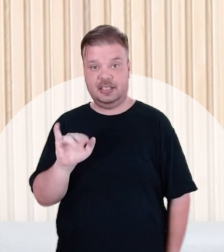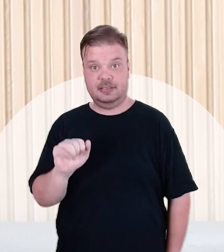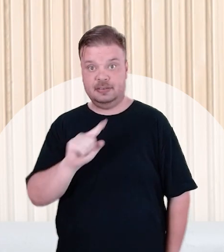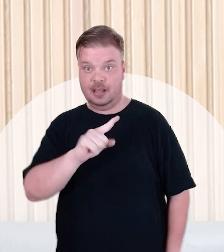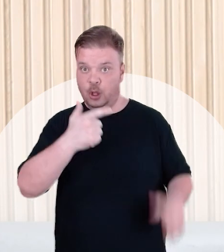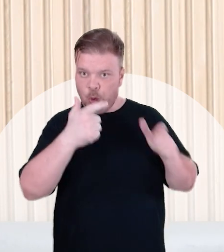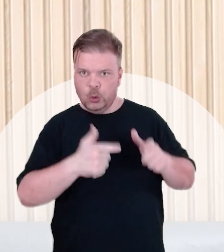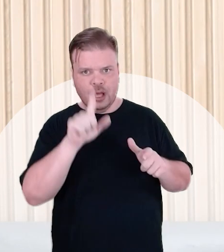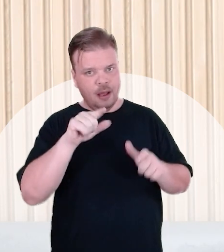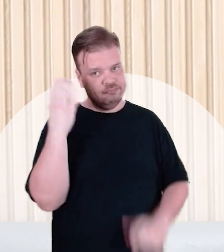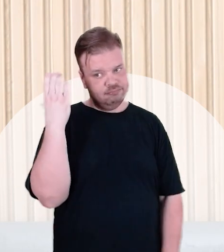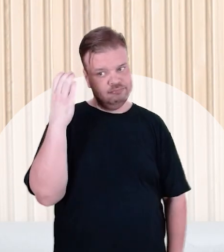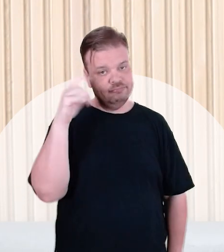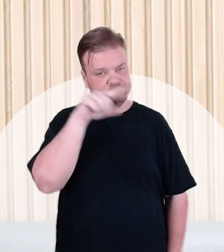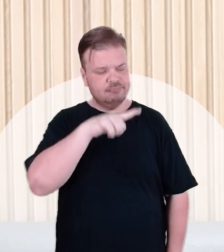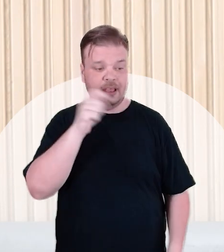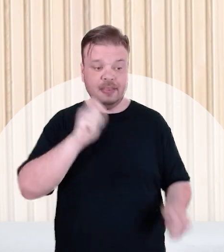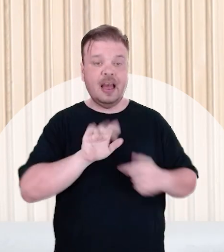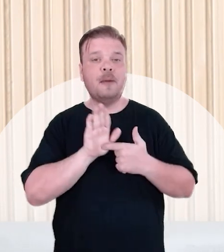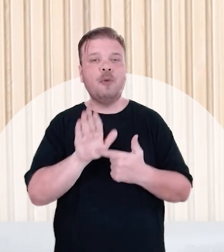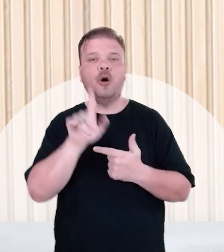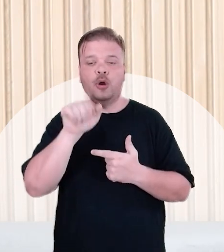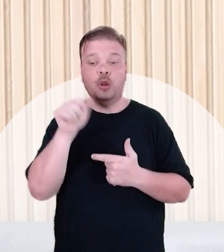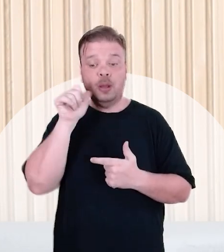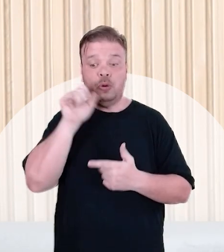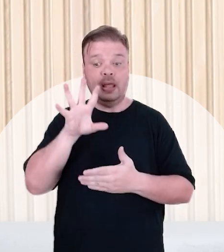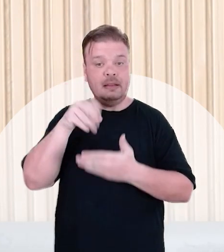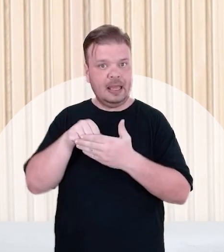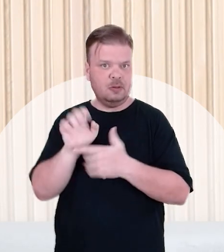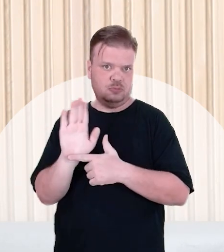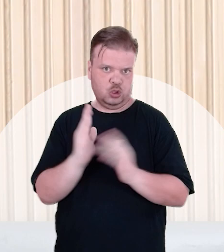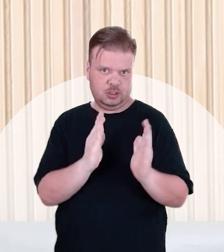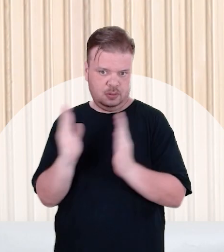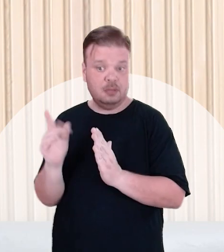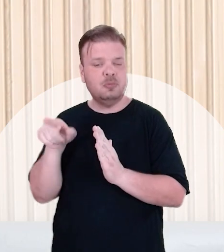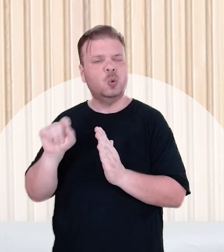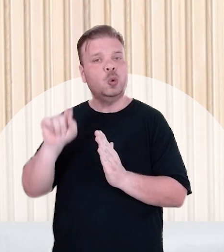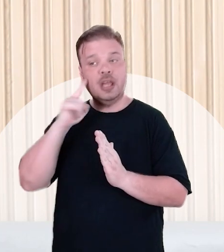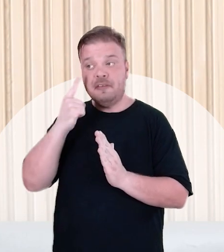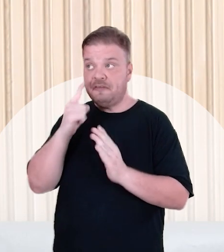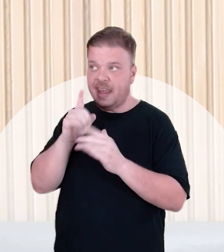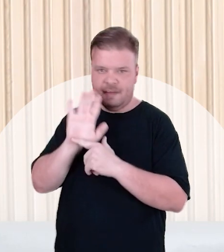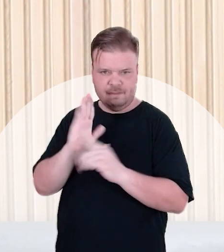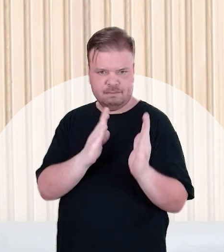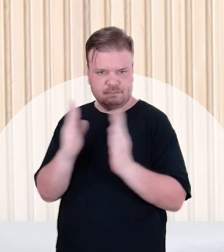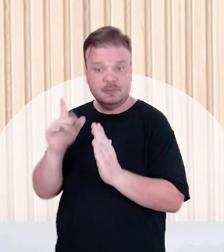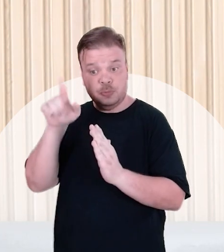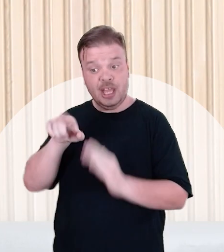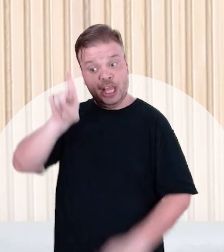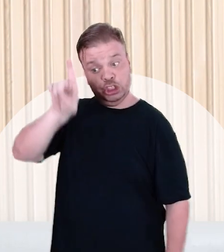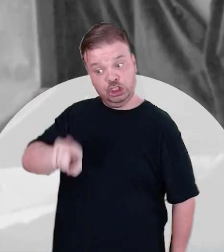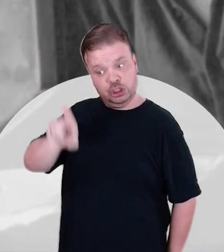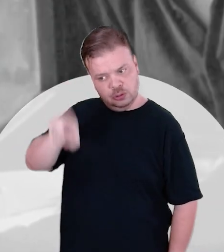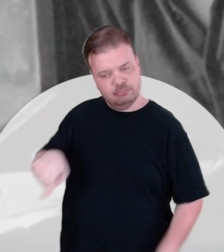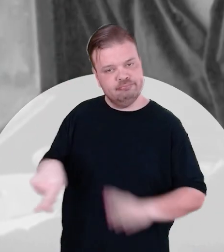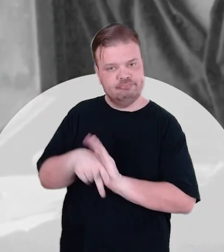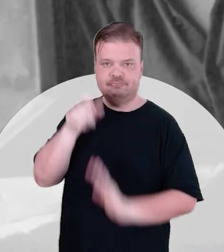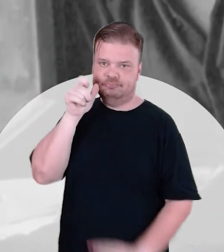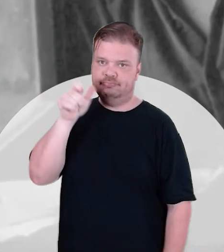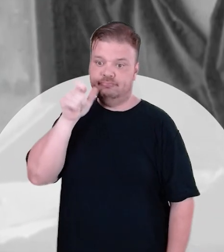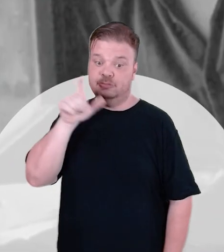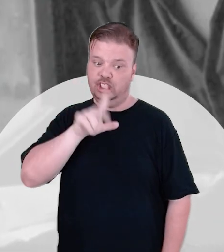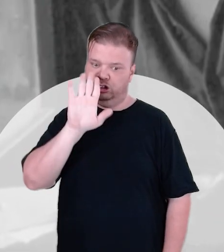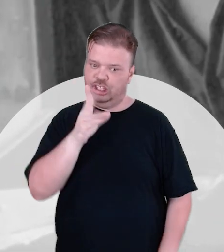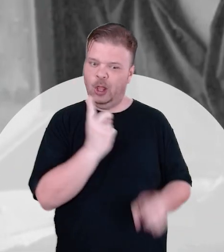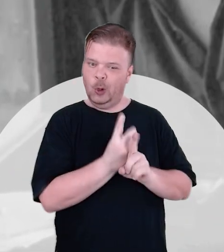Campus Niterói realiza a mostra Mulheres no Cinema, que tem como objetivo enaltecer filmes dirigidos por mulheres. Dois